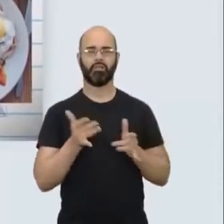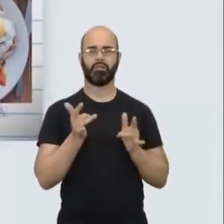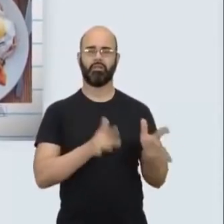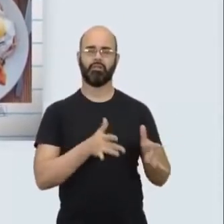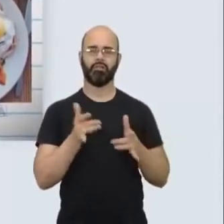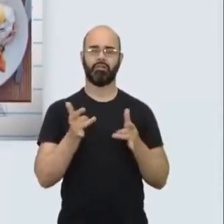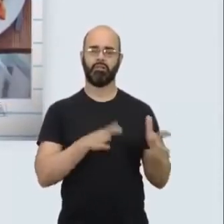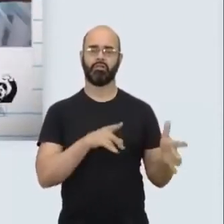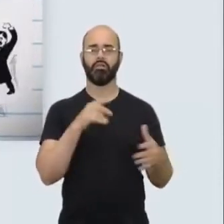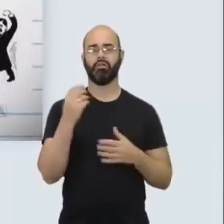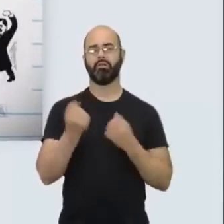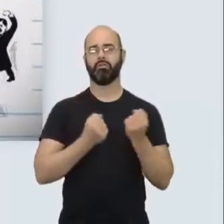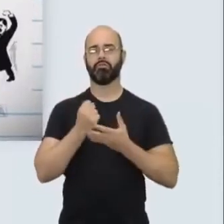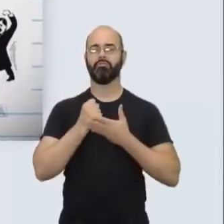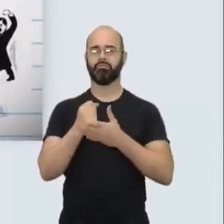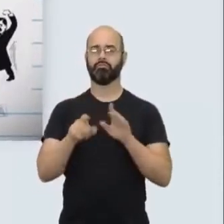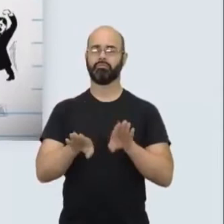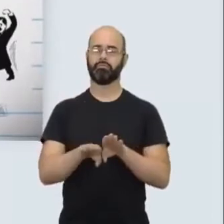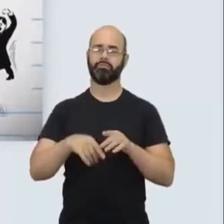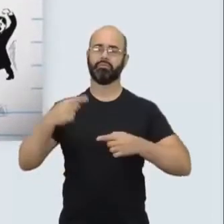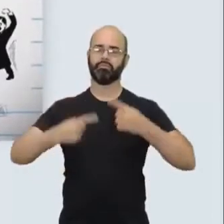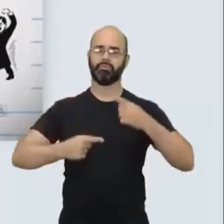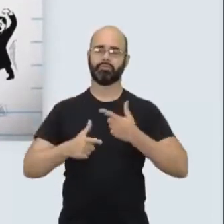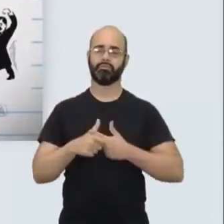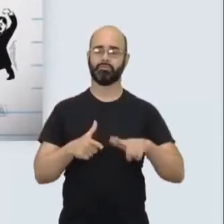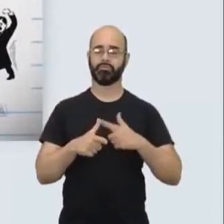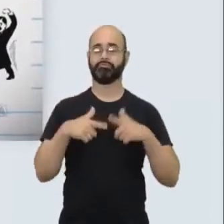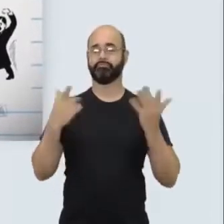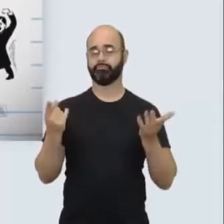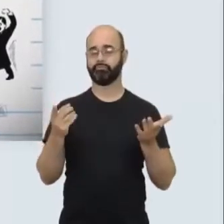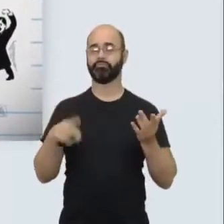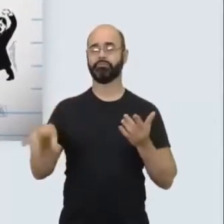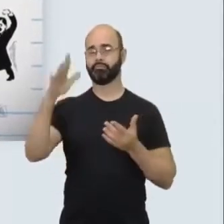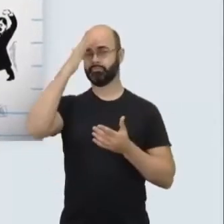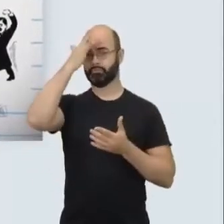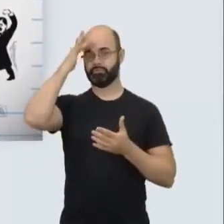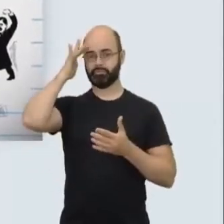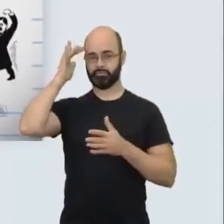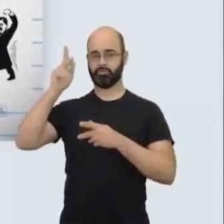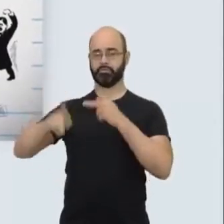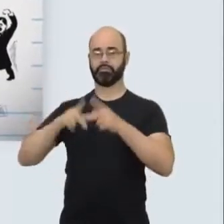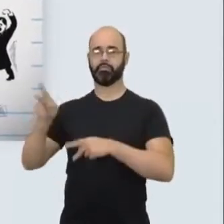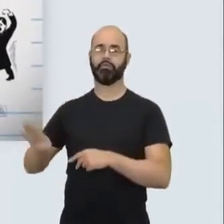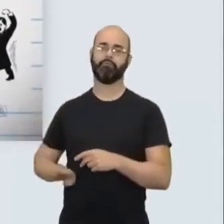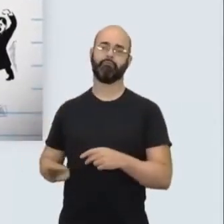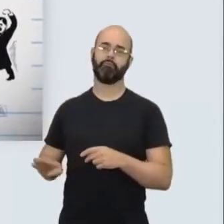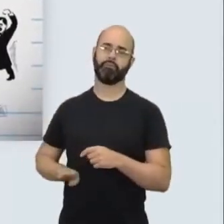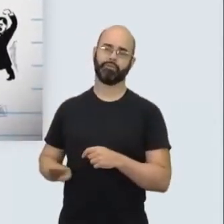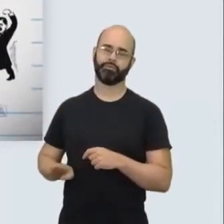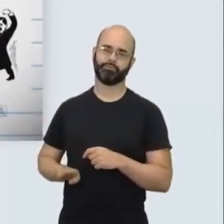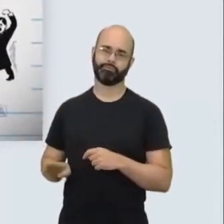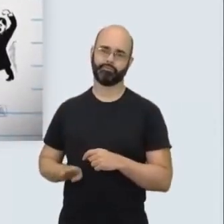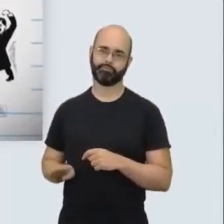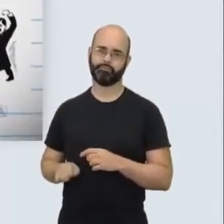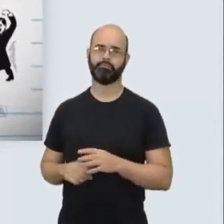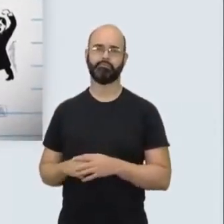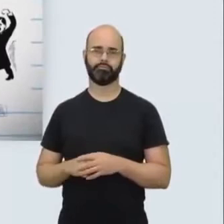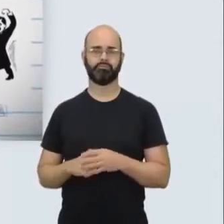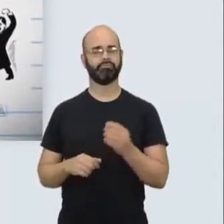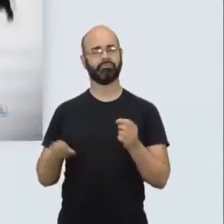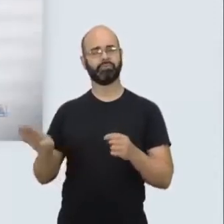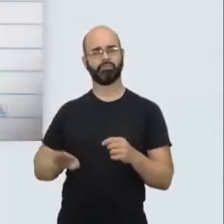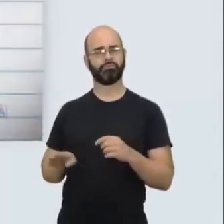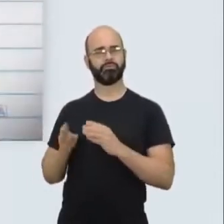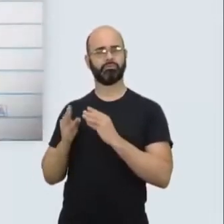transporte e problemas de cunho político fazem com que uma parcela enorme da população passe fome. E não basta apenas acabar com a